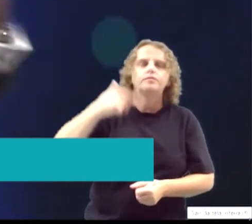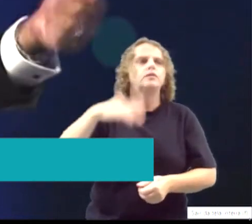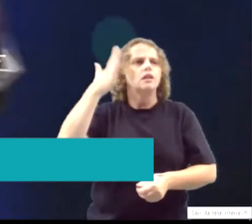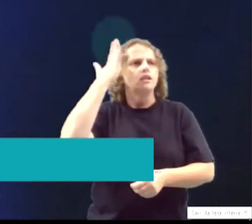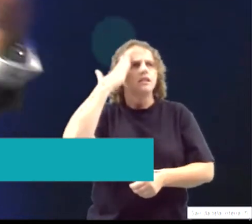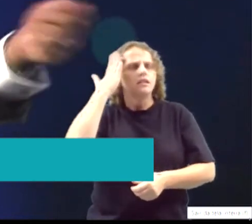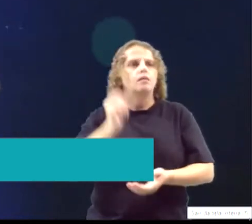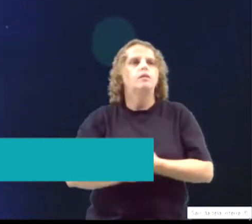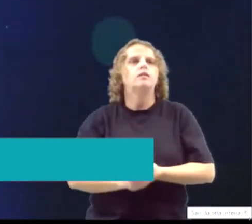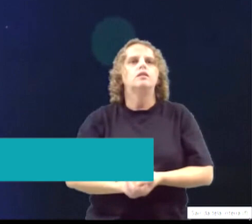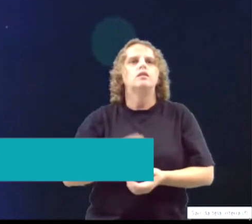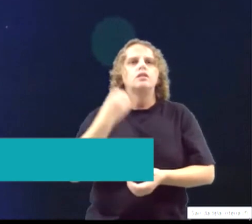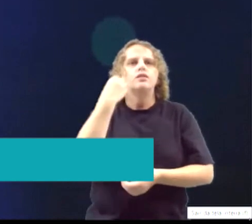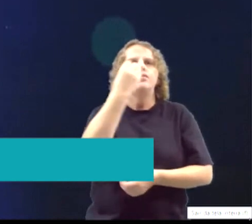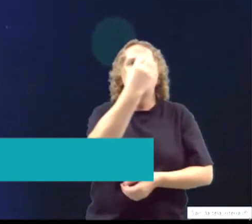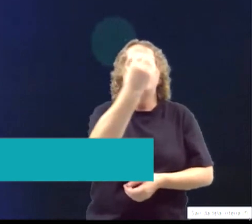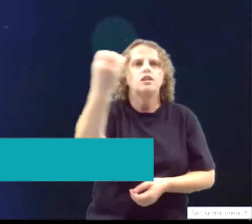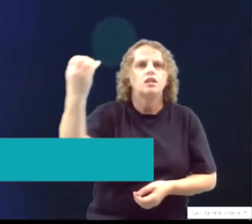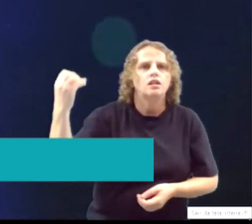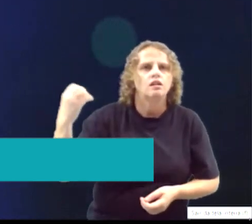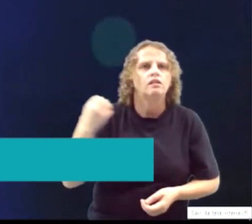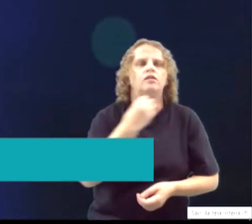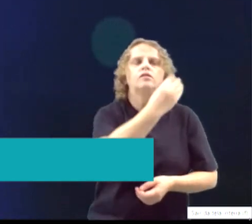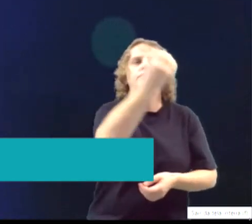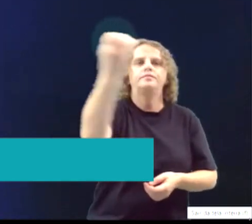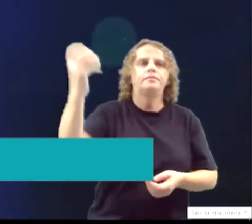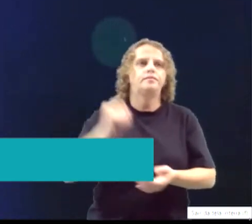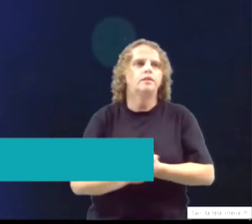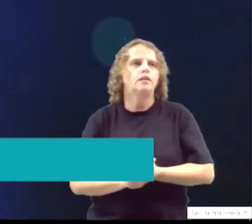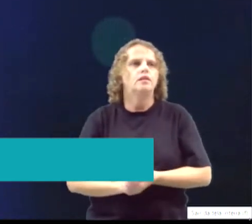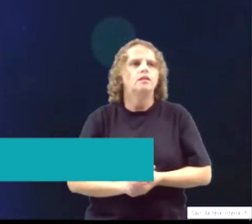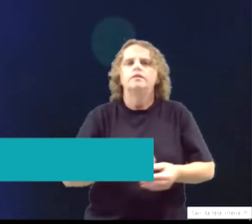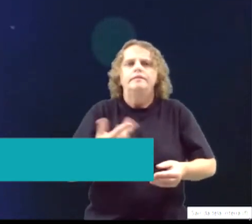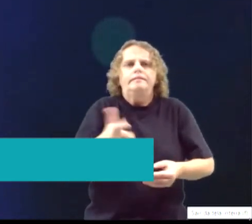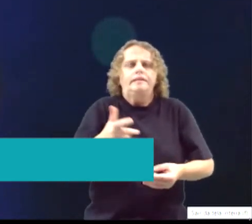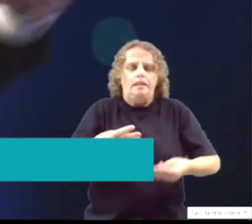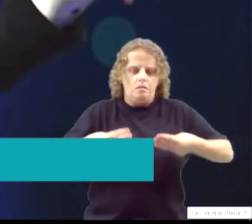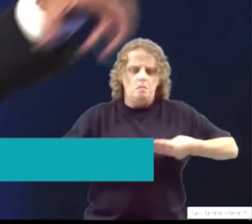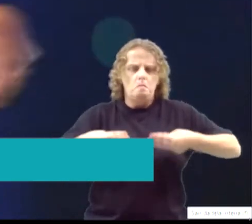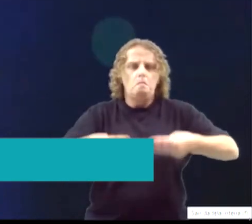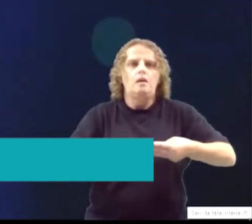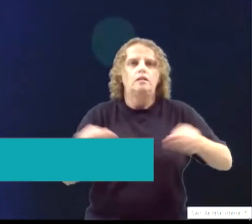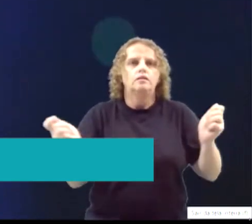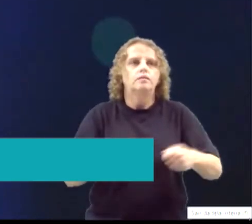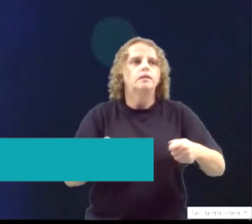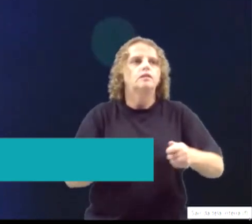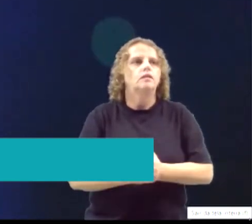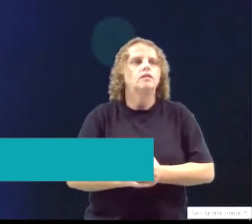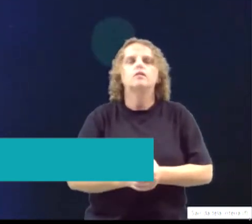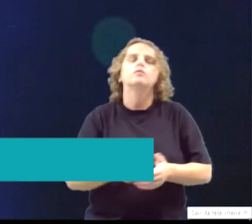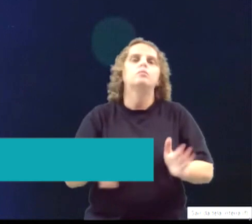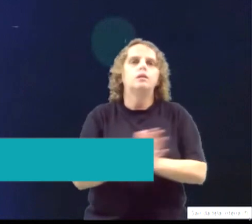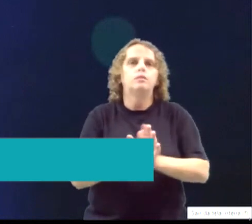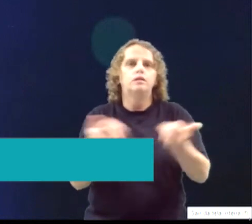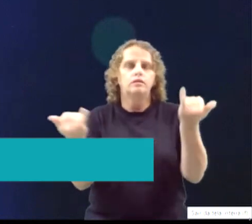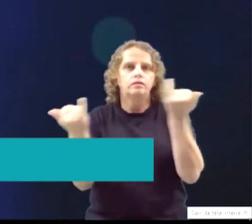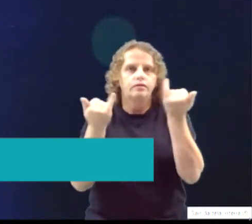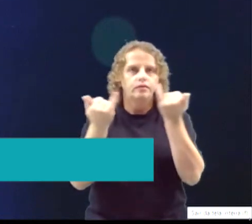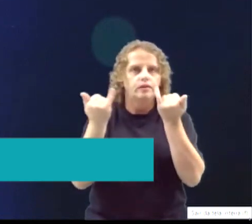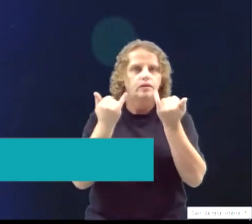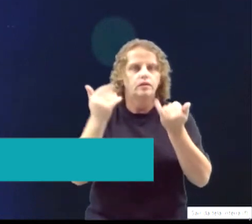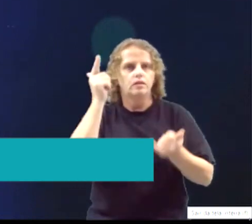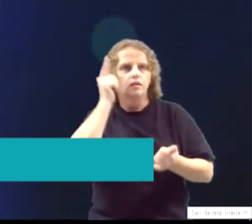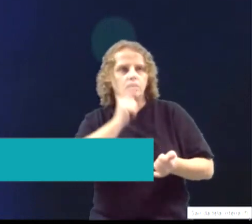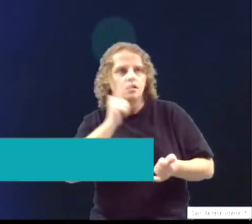viajamos toda semana para os nossos estados. Não há ministro competente que tenha a amplitude de informações que nós temos a